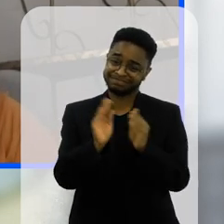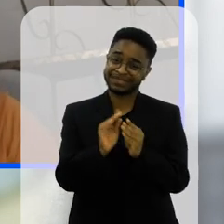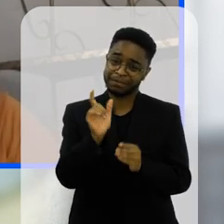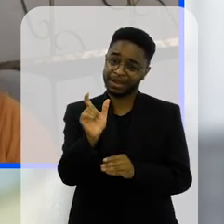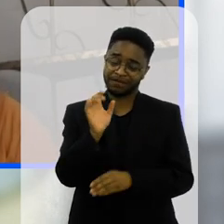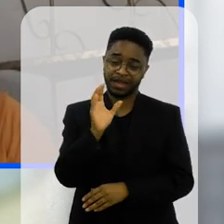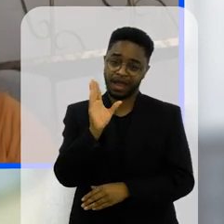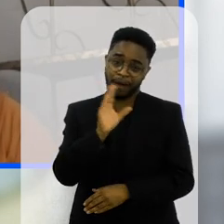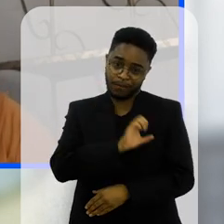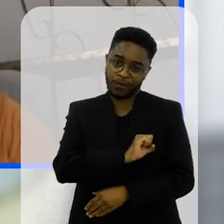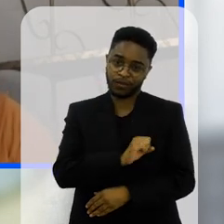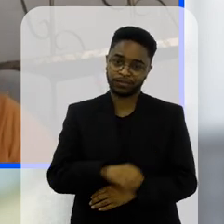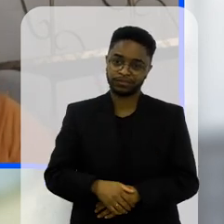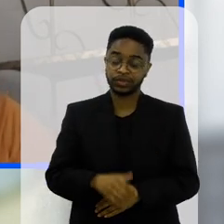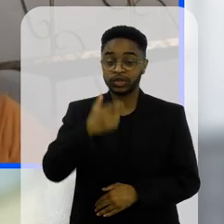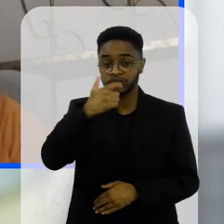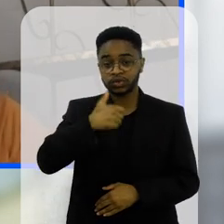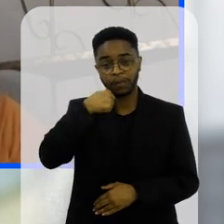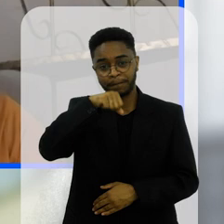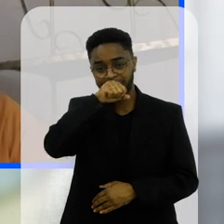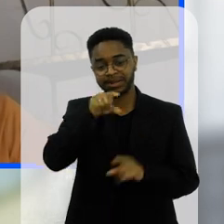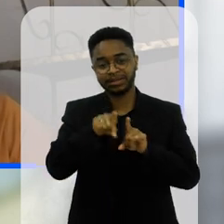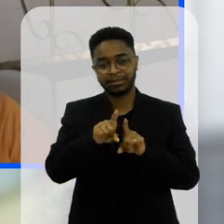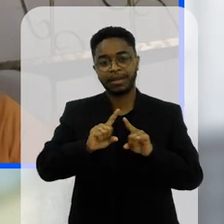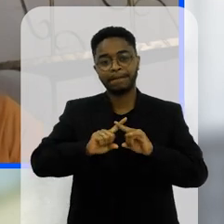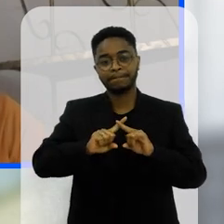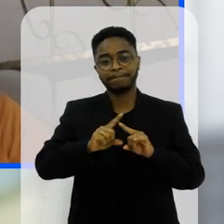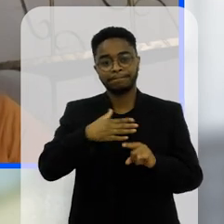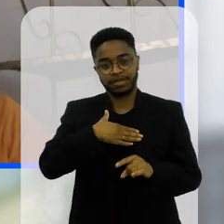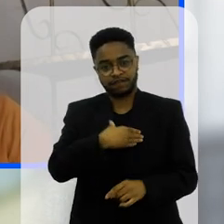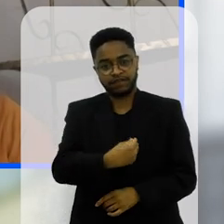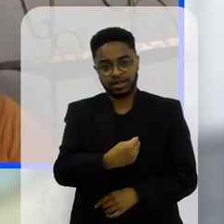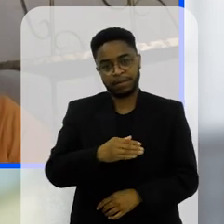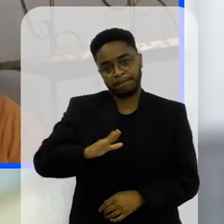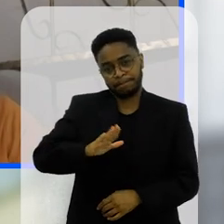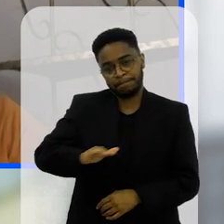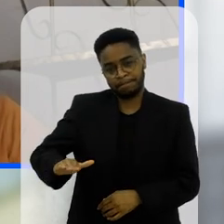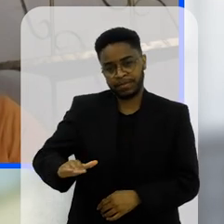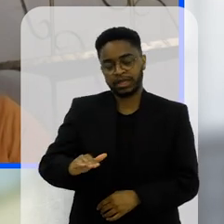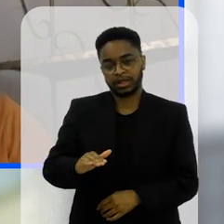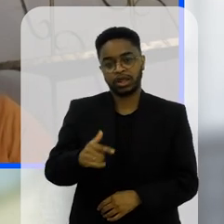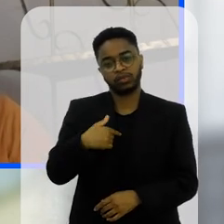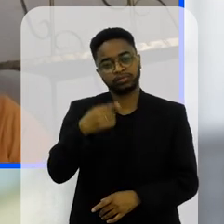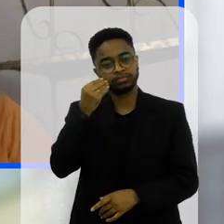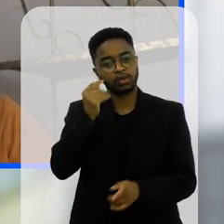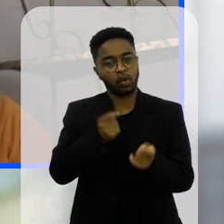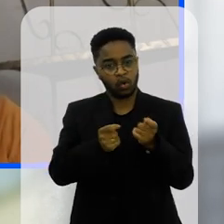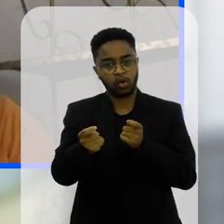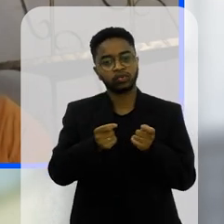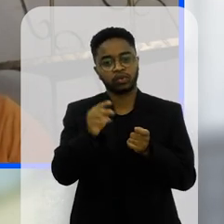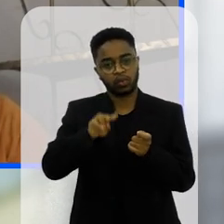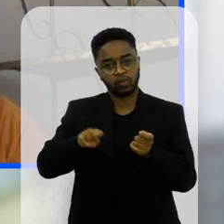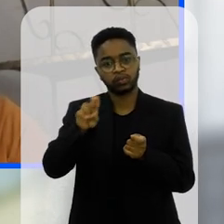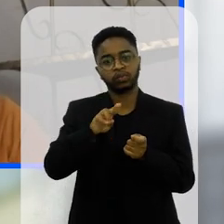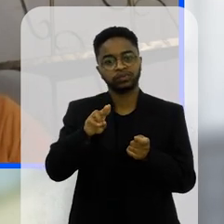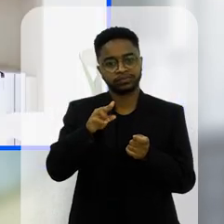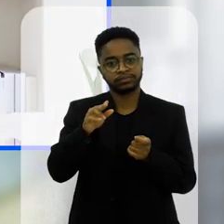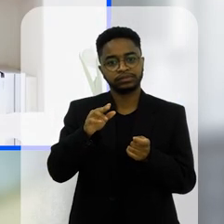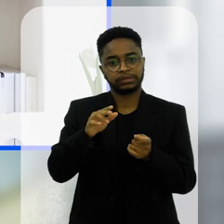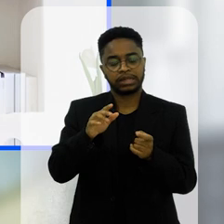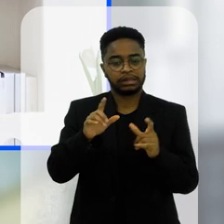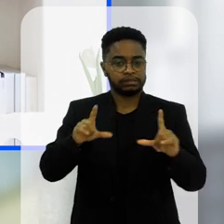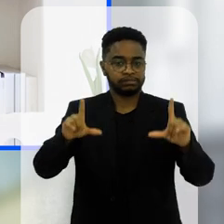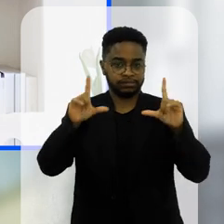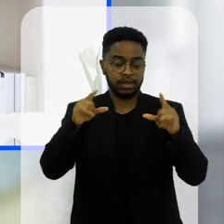resumindo o amor eu sou mãe a minha é pequenininha ainda mas eu também procuro já controlar um pouco essa questão do uso de